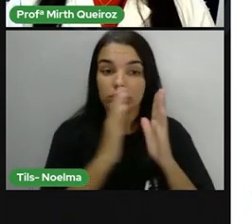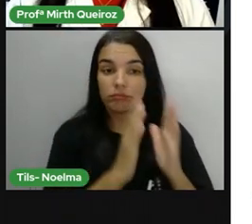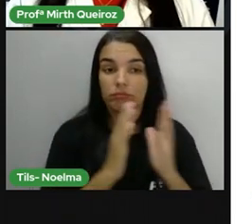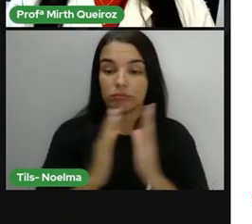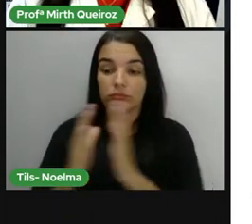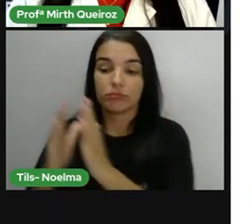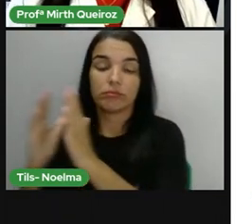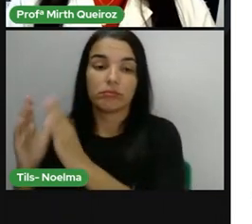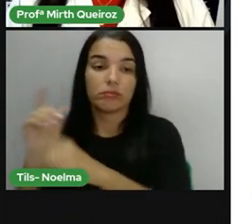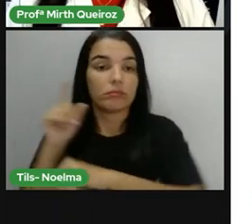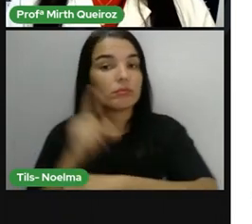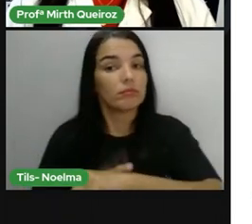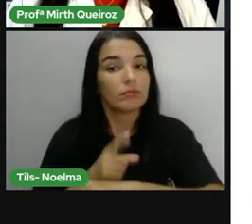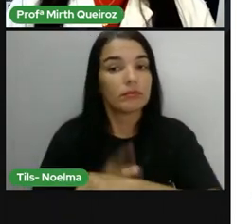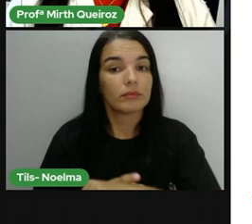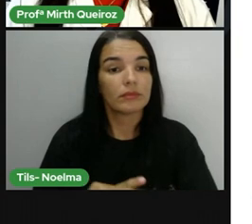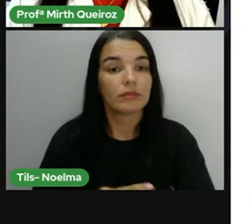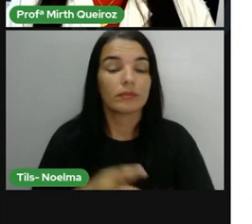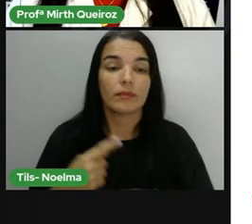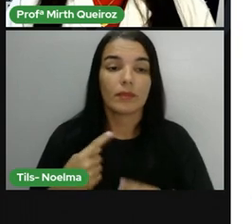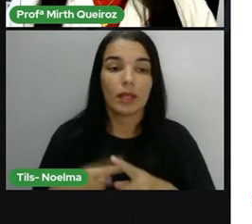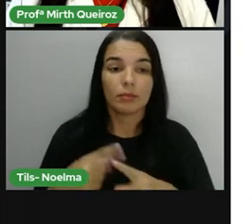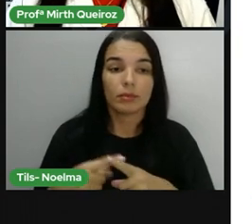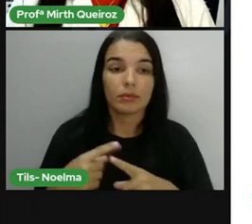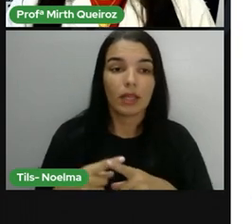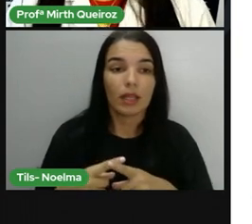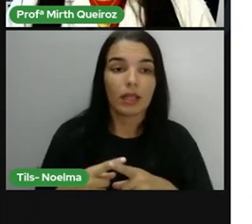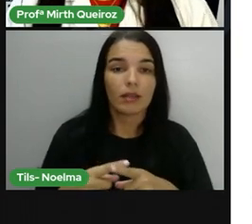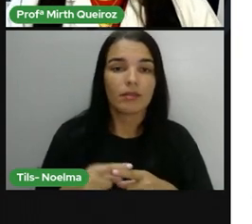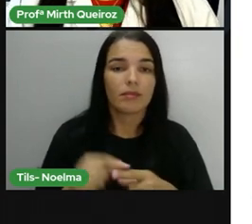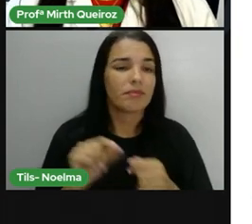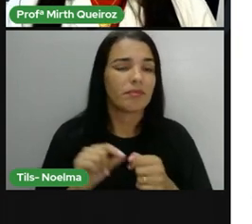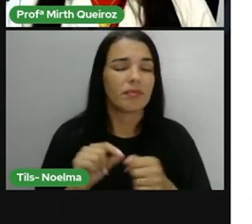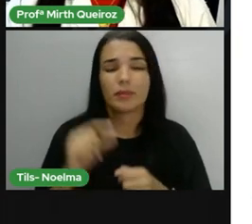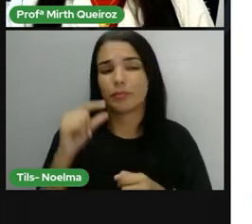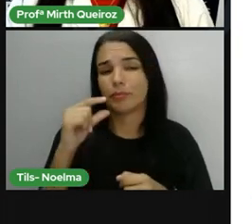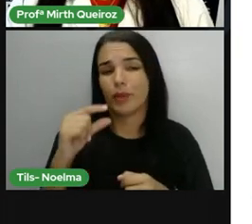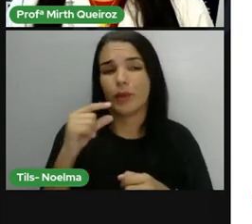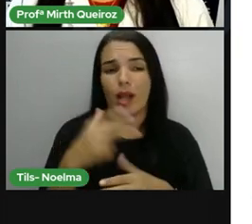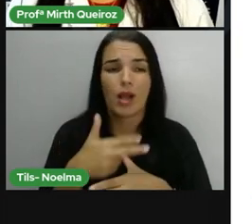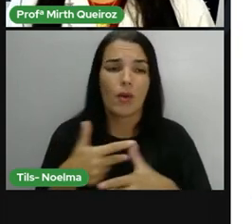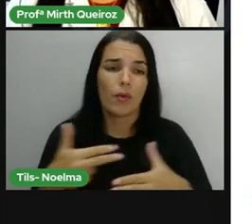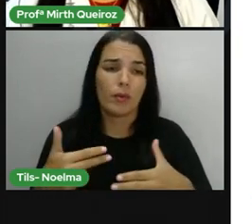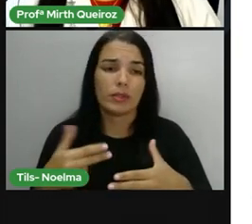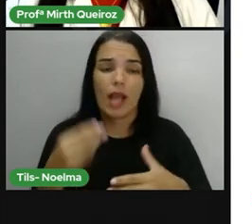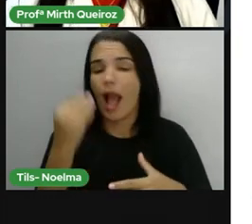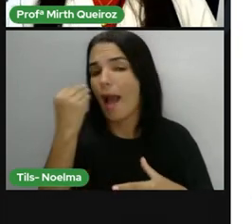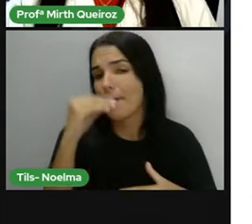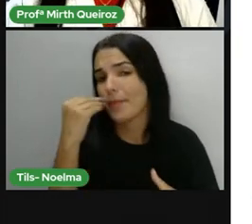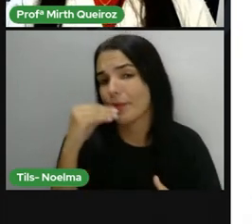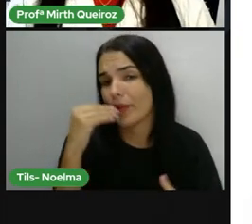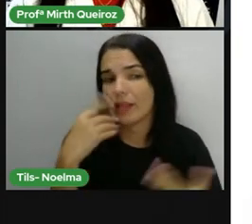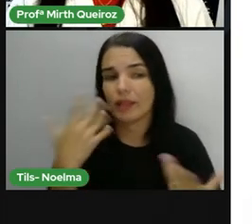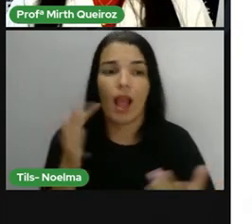para garantir o aproveitamento dessa produção. Pouco se faz, gente. Pouco se aproveita